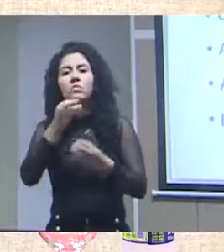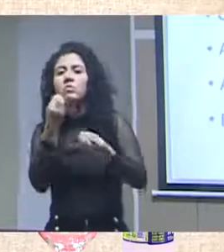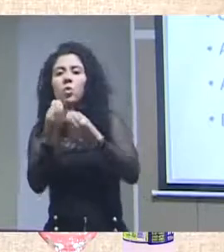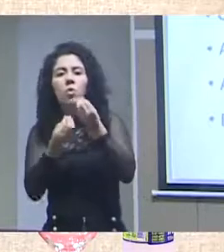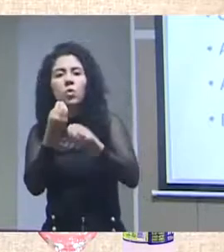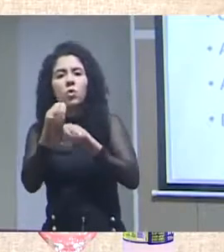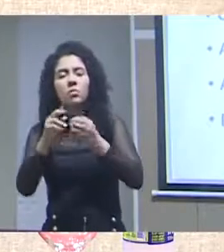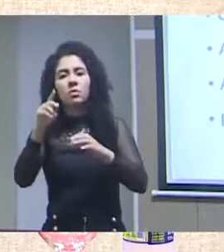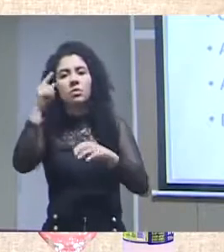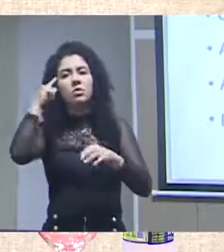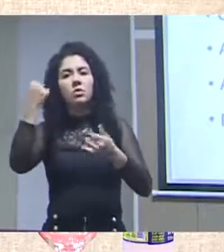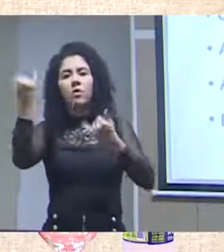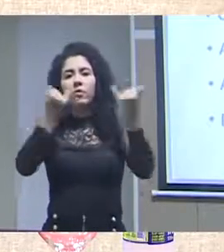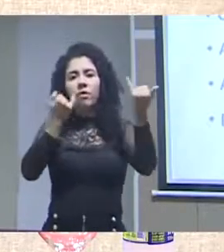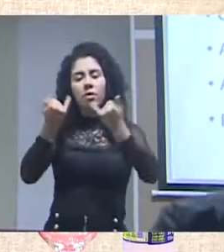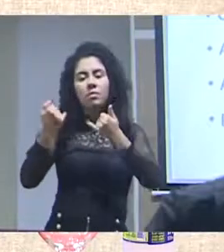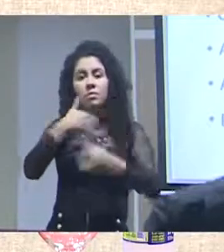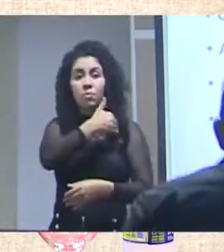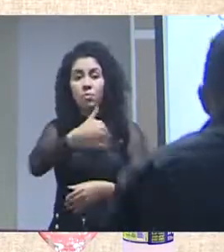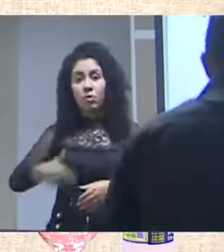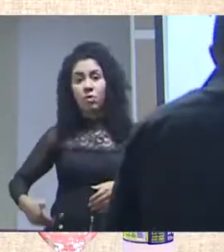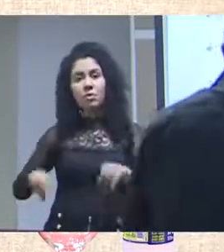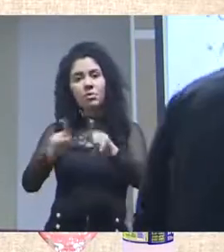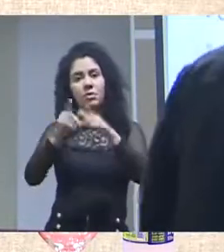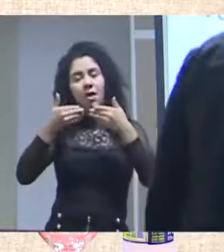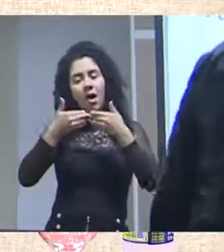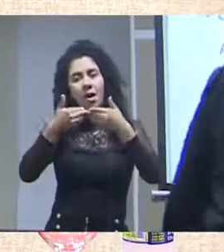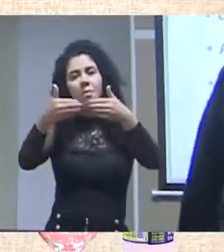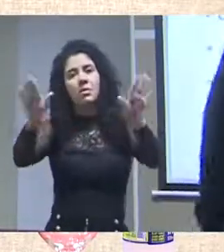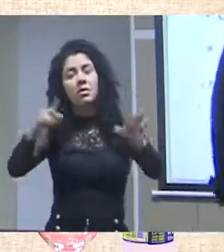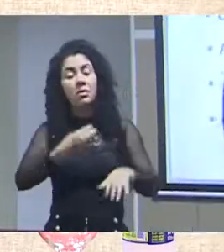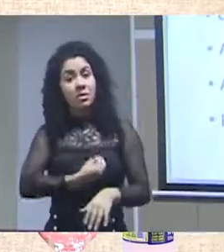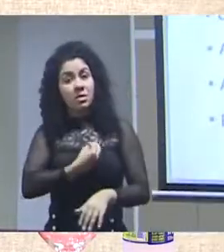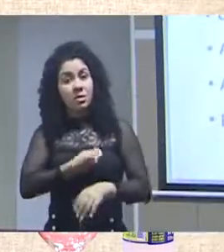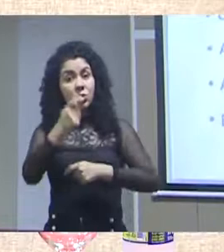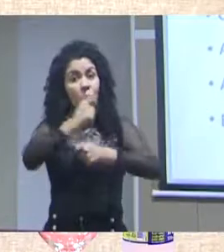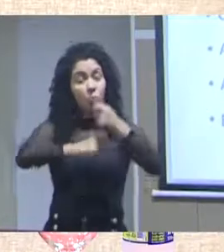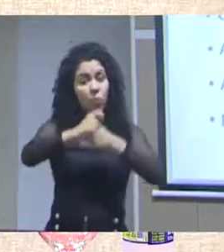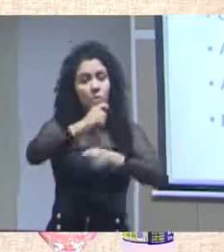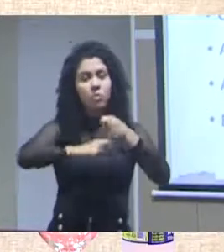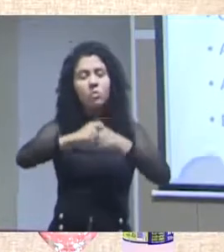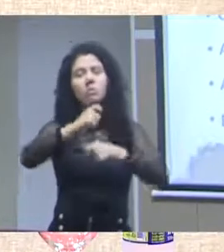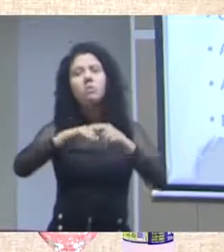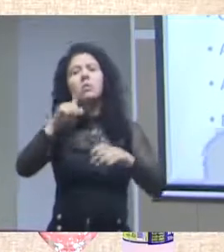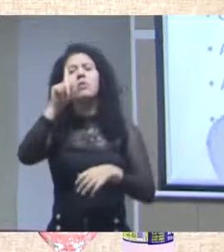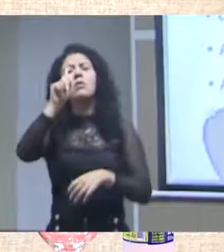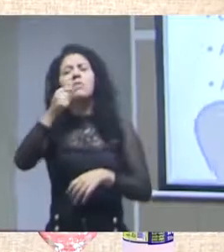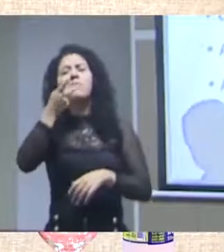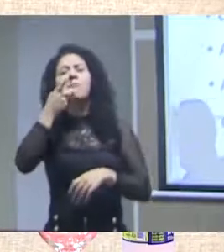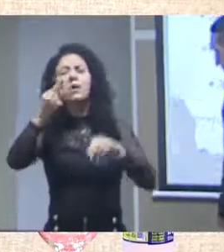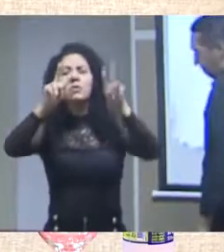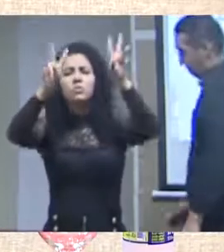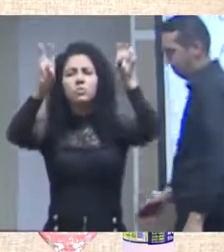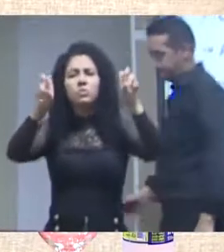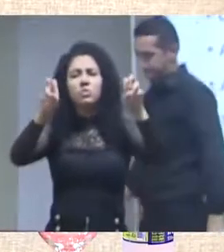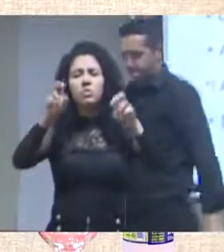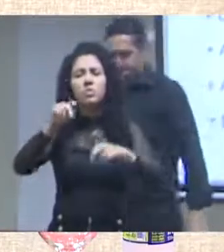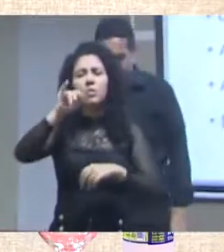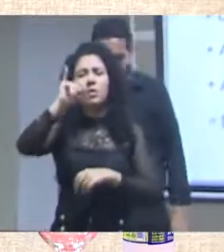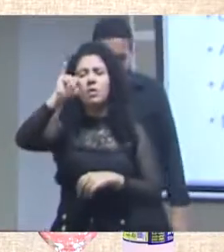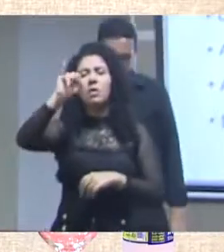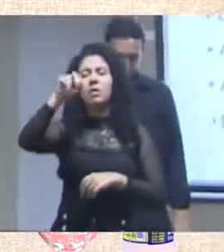abertos. Existe uma economia em torno do que se chama em inglês do PIS, que é a